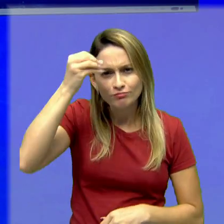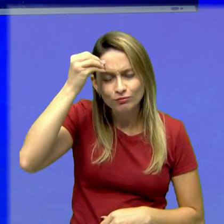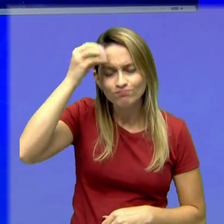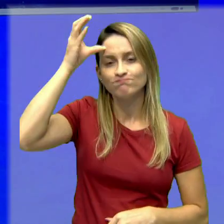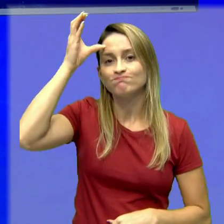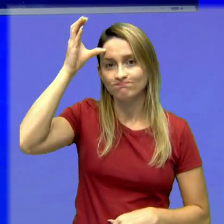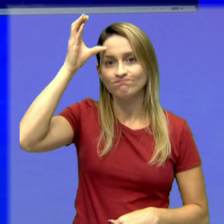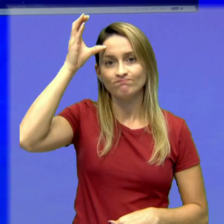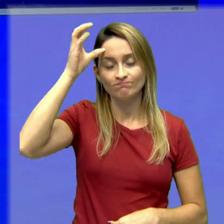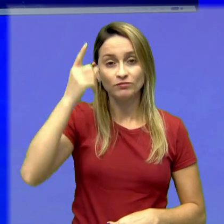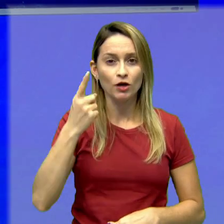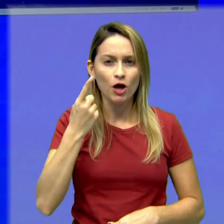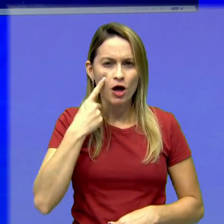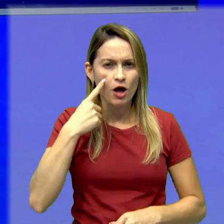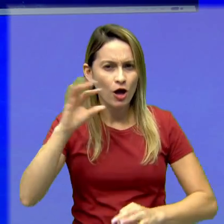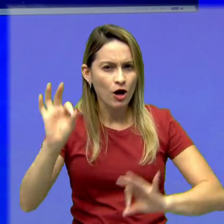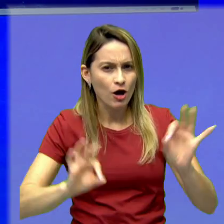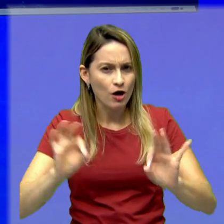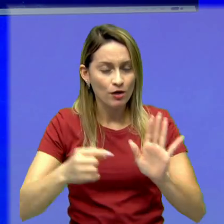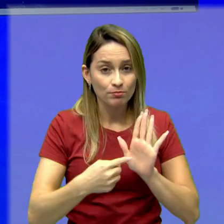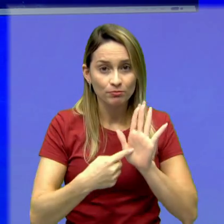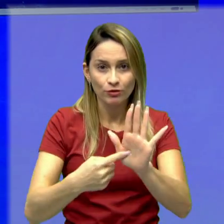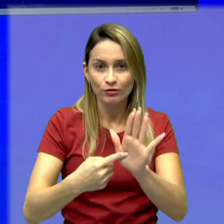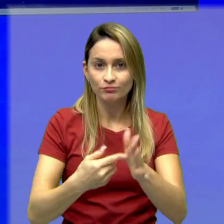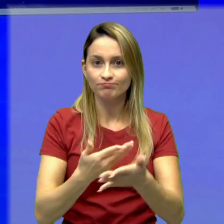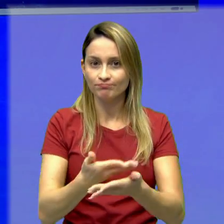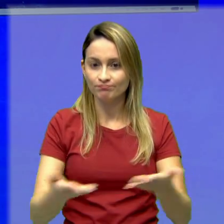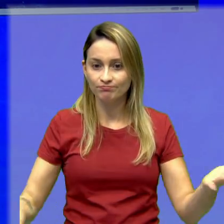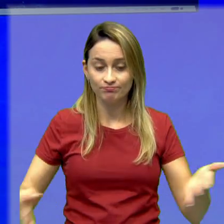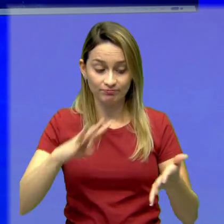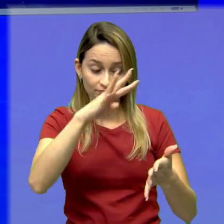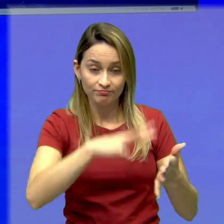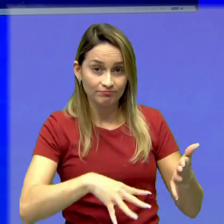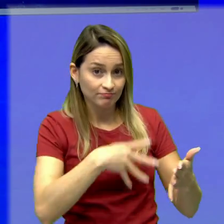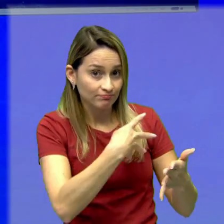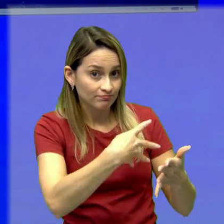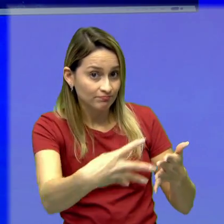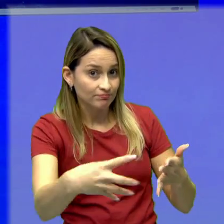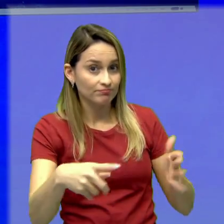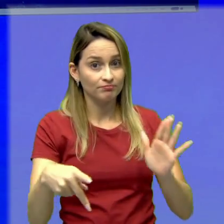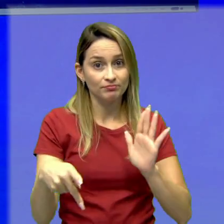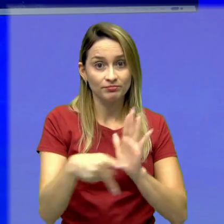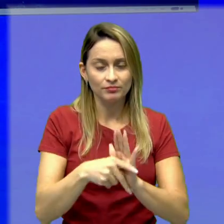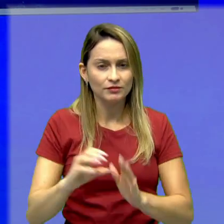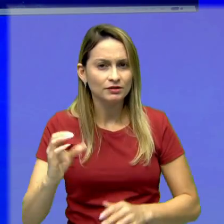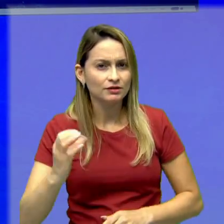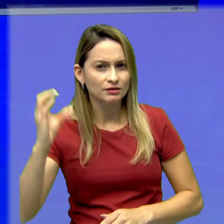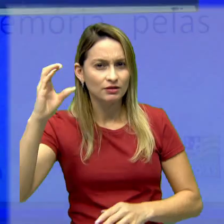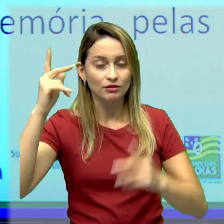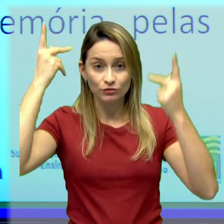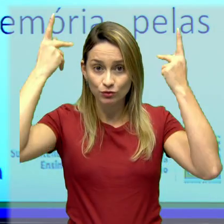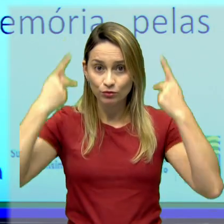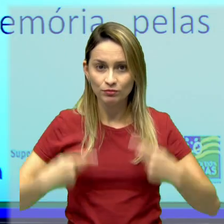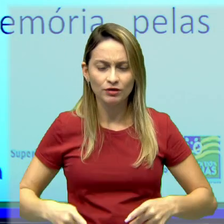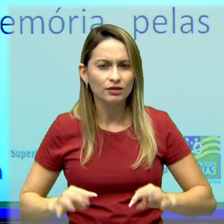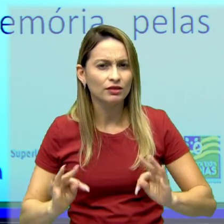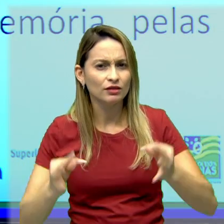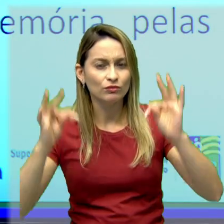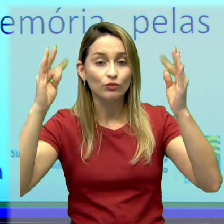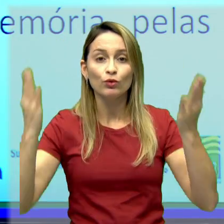Então vejam, separei para vocês a matriz de referência de ciências humanas e suas